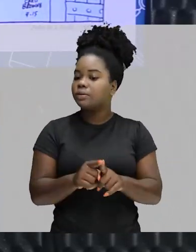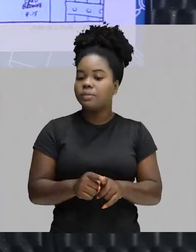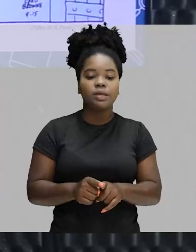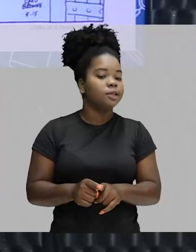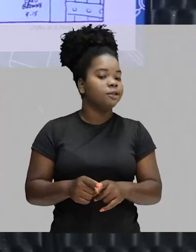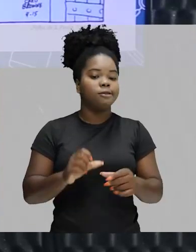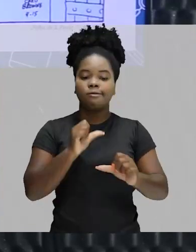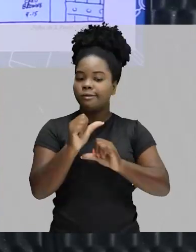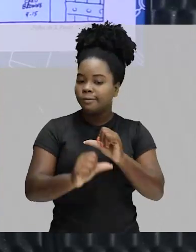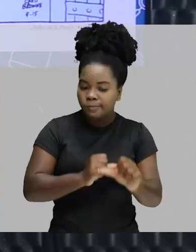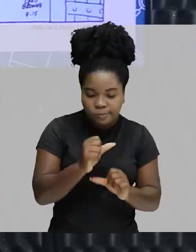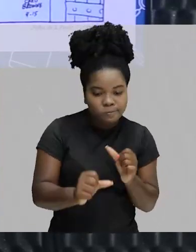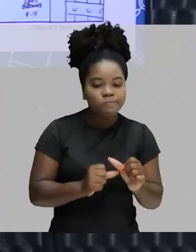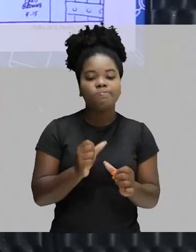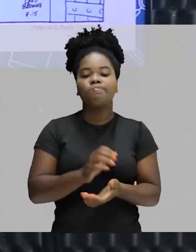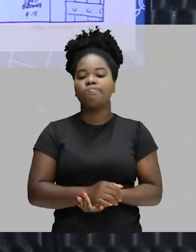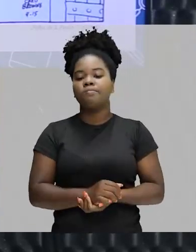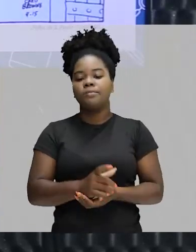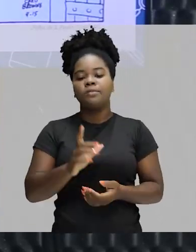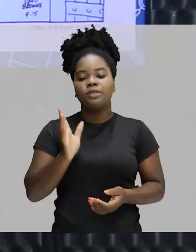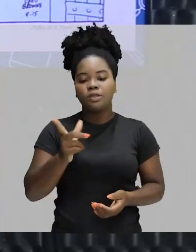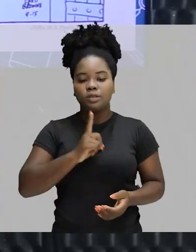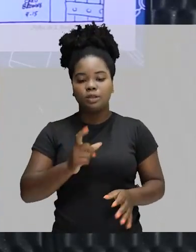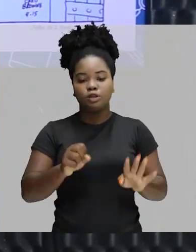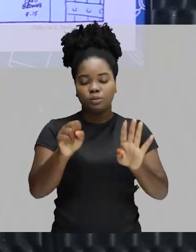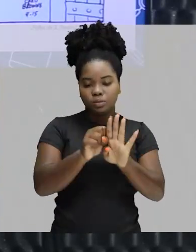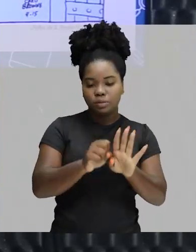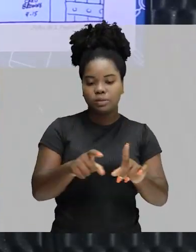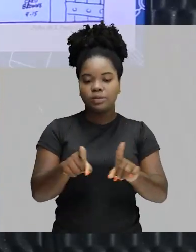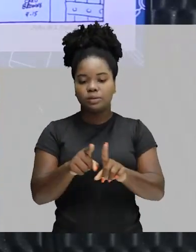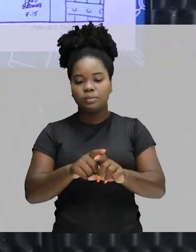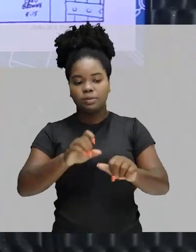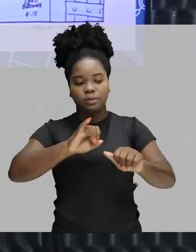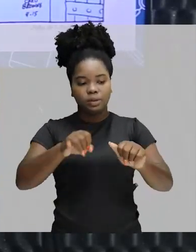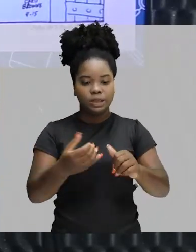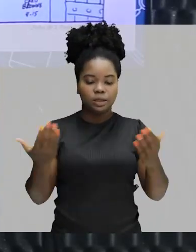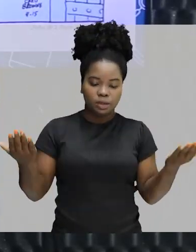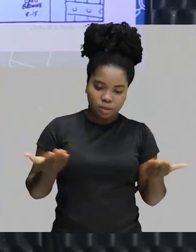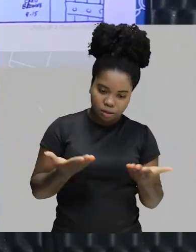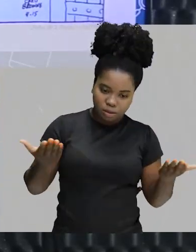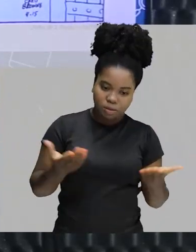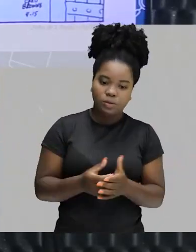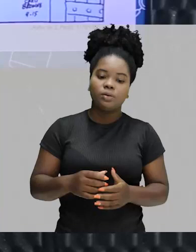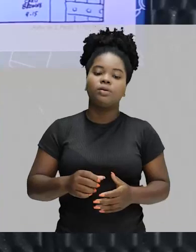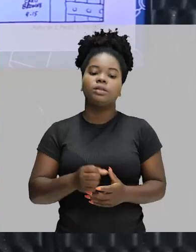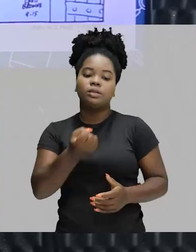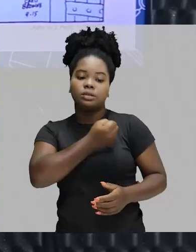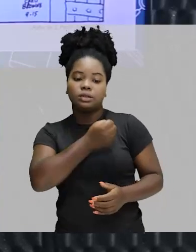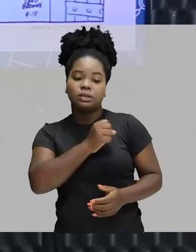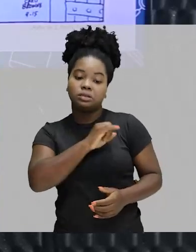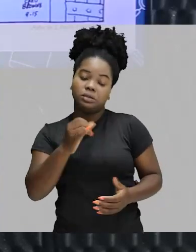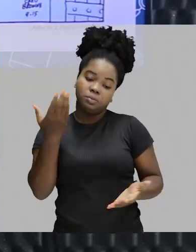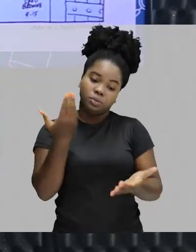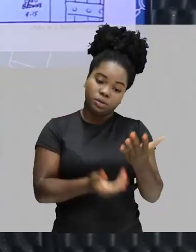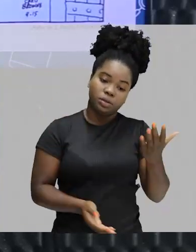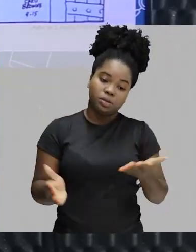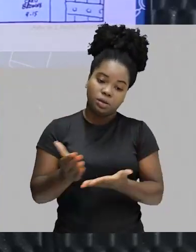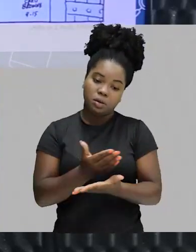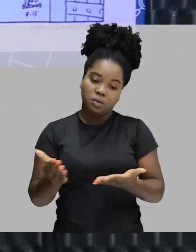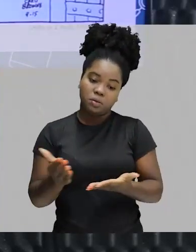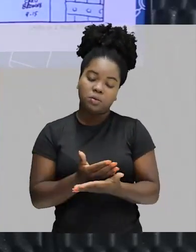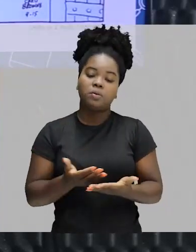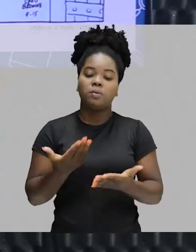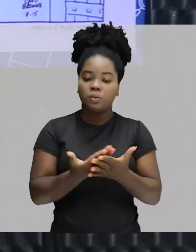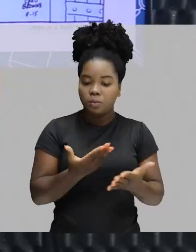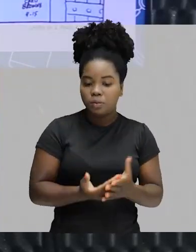invariáveis. Nós já vimos o substantivo, vimos o adjetivo, e agora nós estamos no numeral. Se vocês perderam alguma dessas aulas,